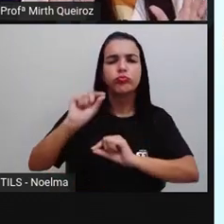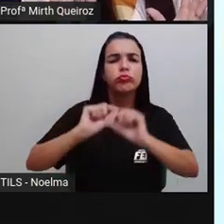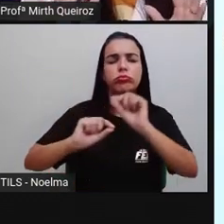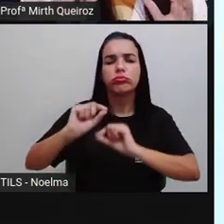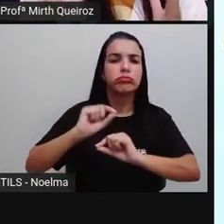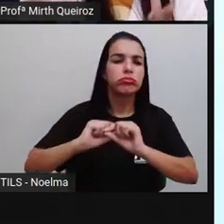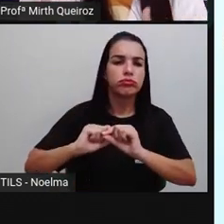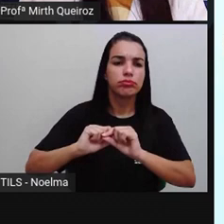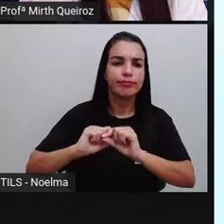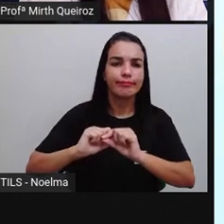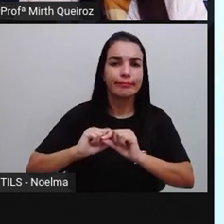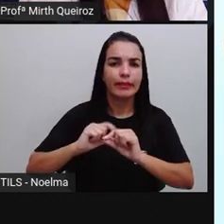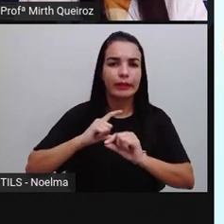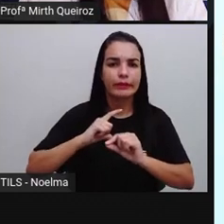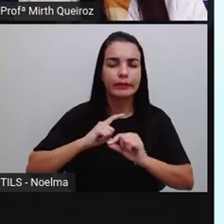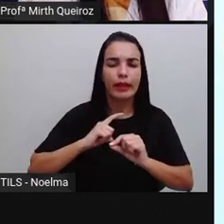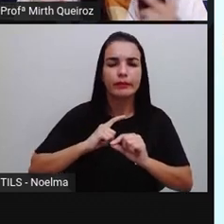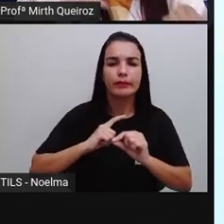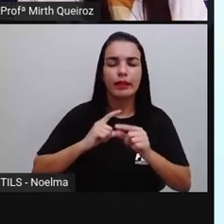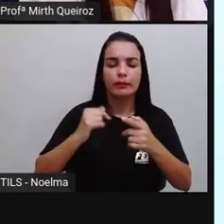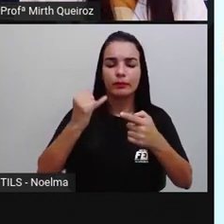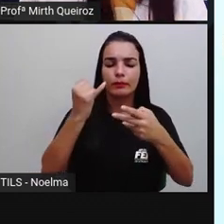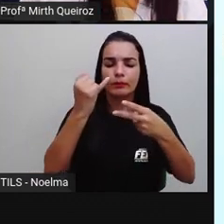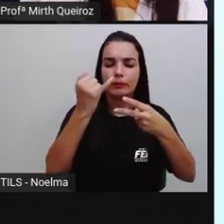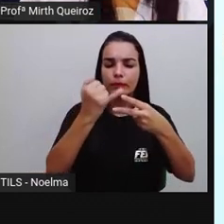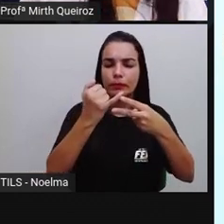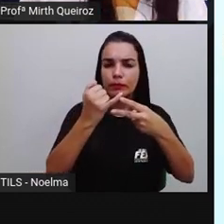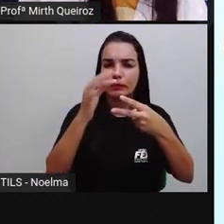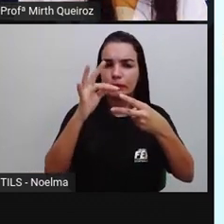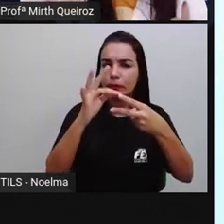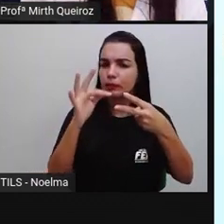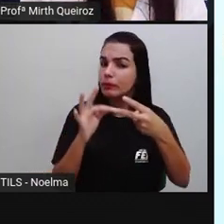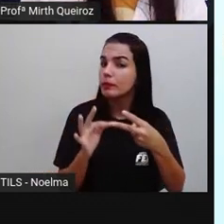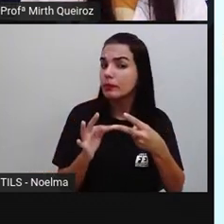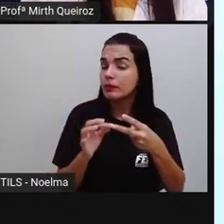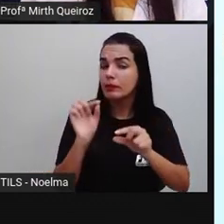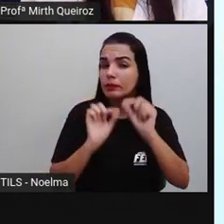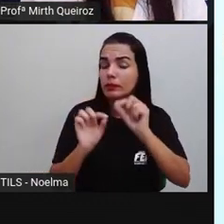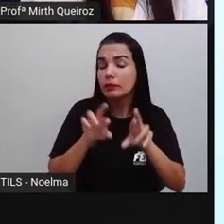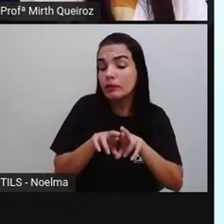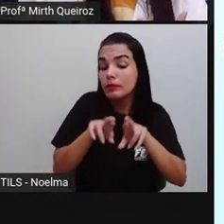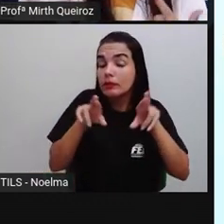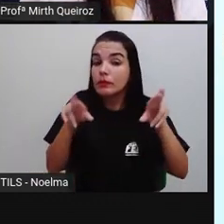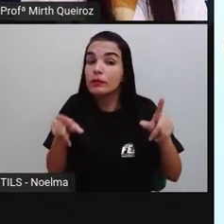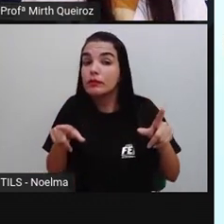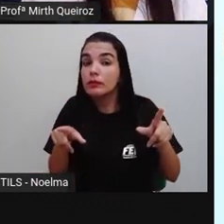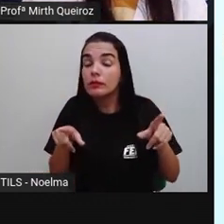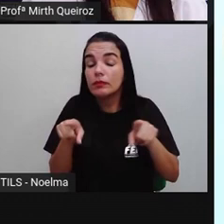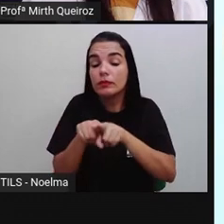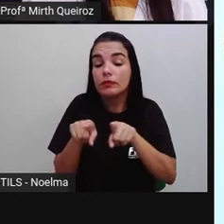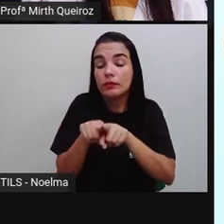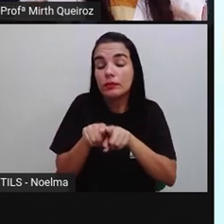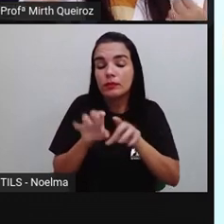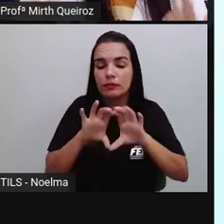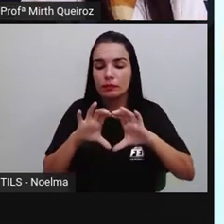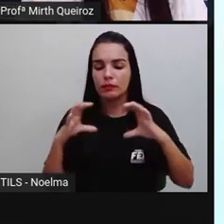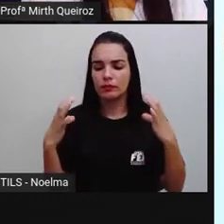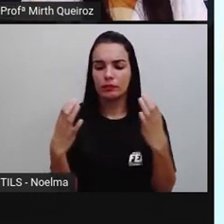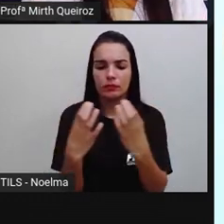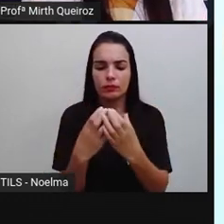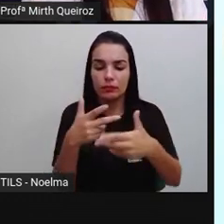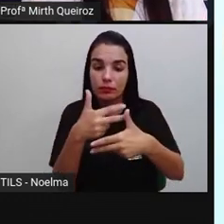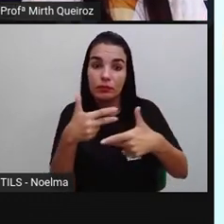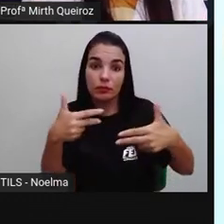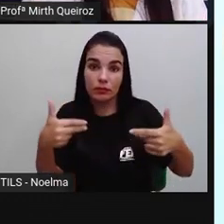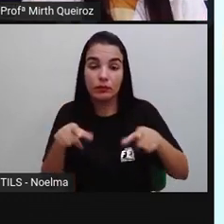são esses polígonos e diferenciar de quando a gente fala sobre as formas geométricas e